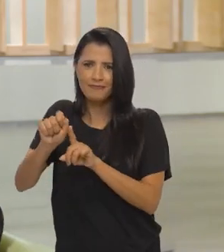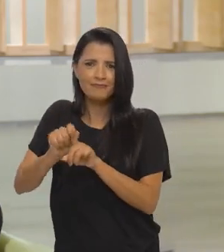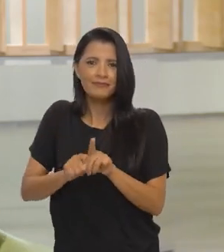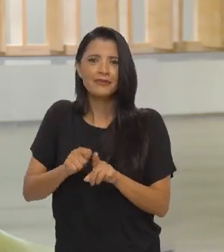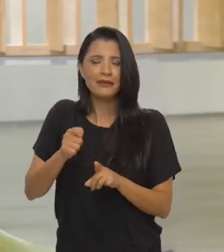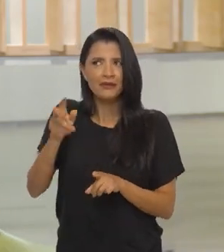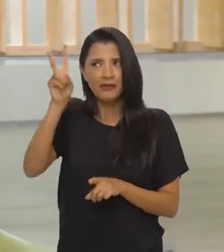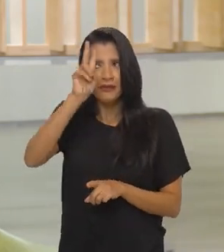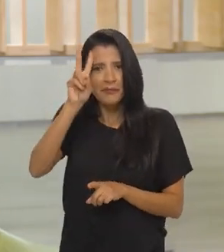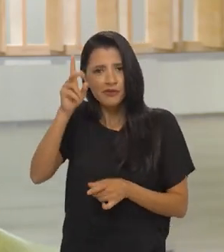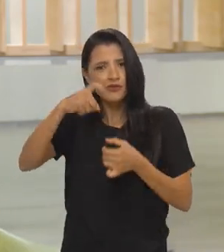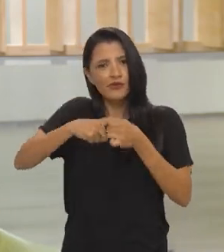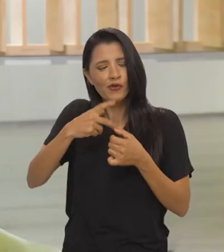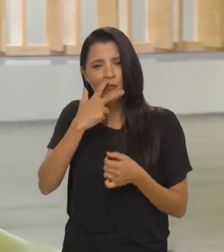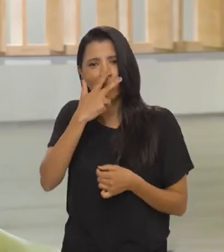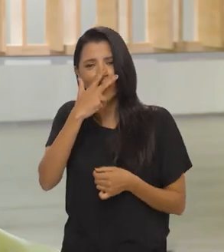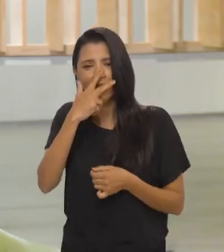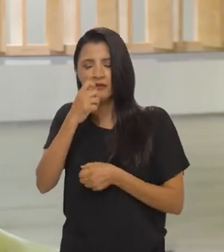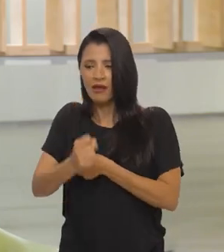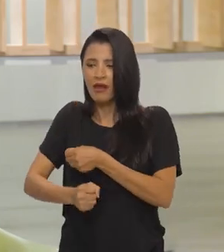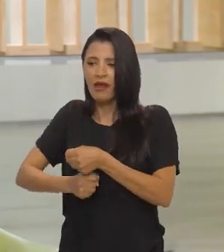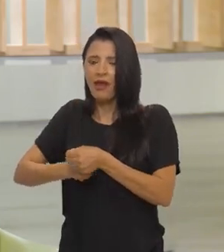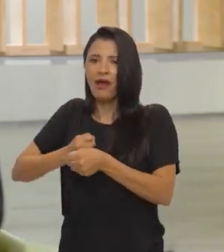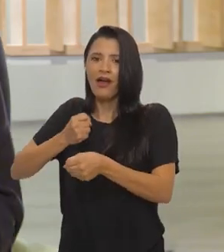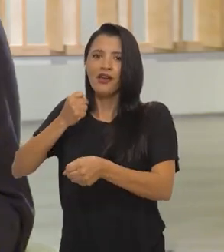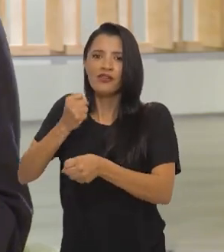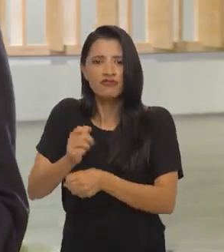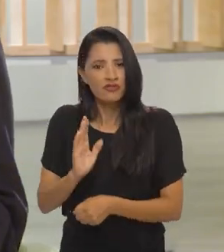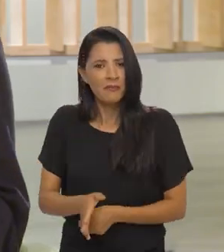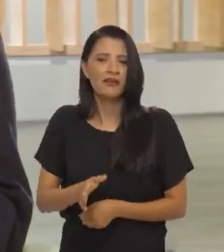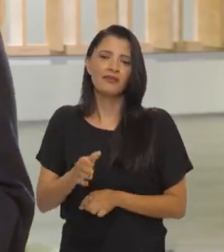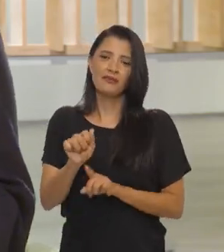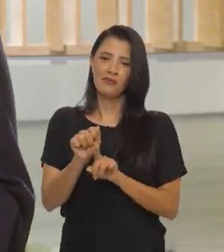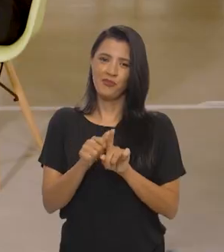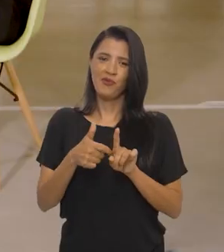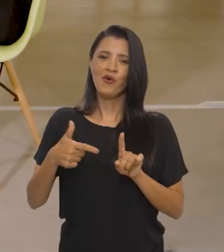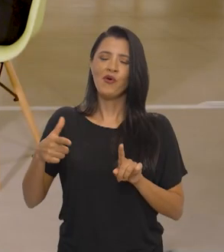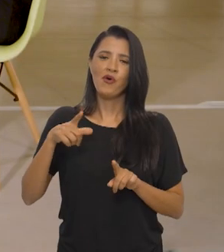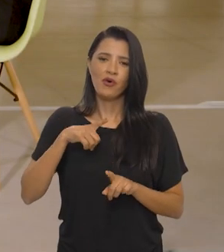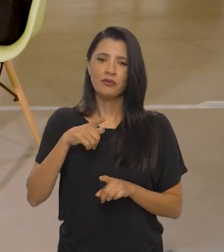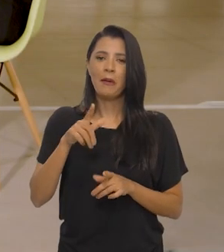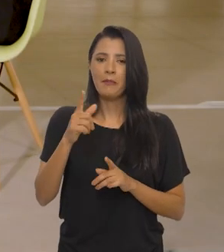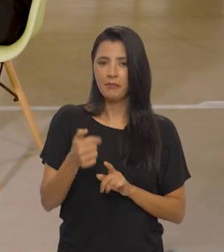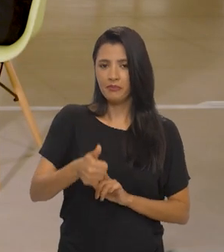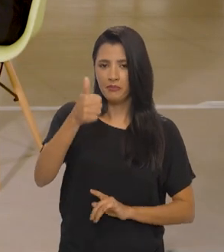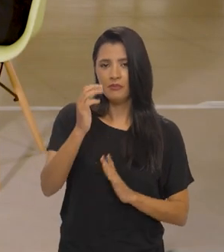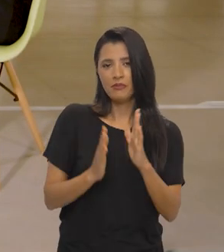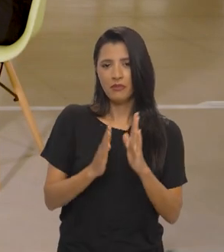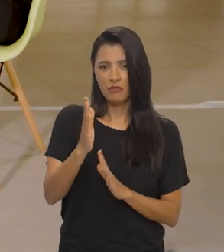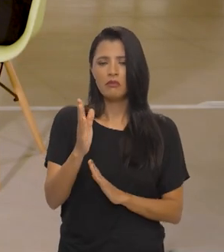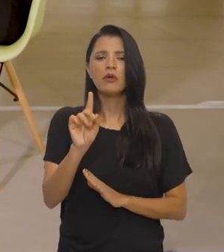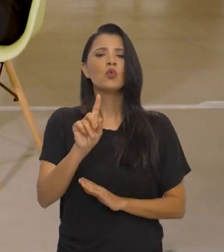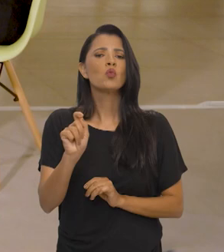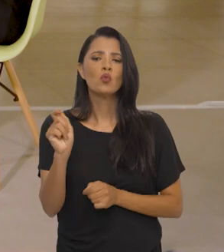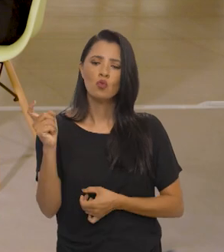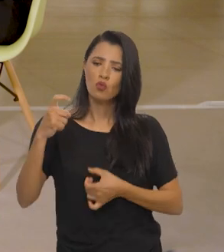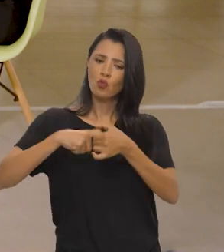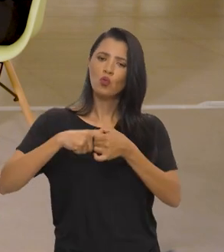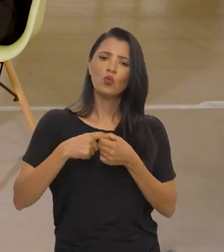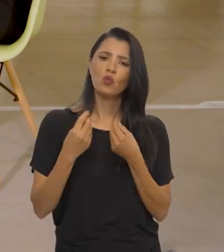tantas coisas que a gente tem que recuperar um pouco na memória, parece que já tem anos. Mas uma das primeiras etapas foi